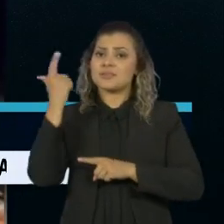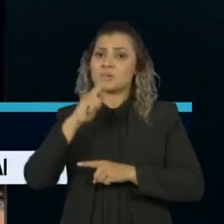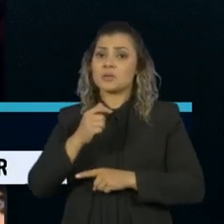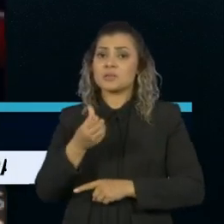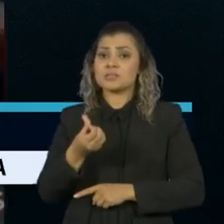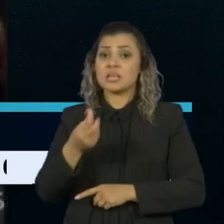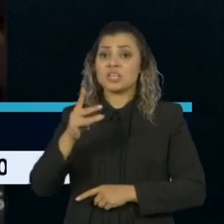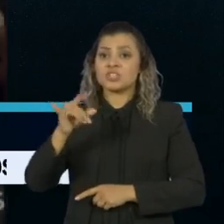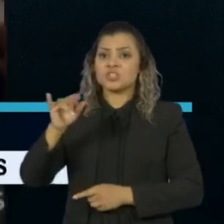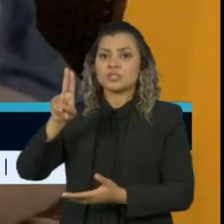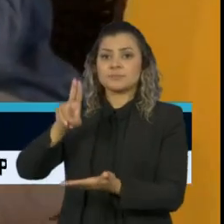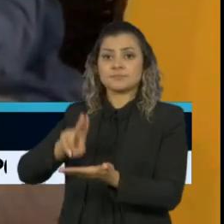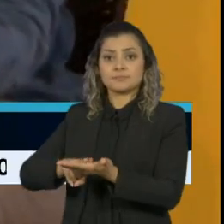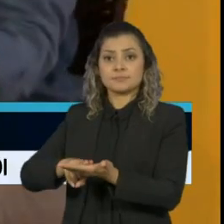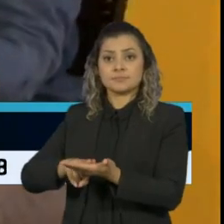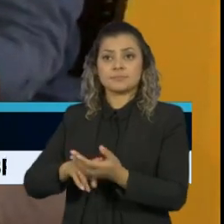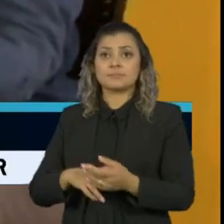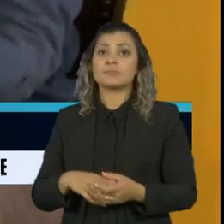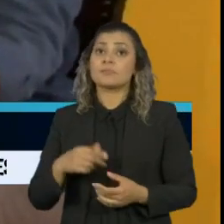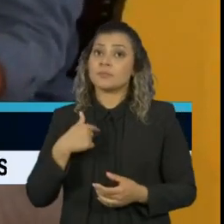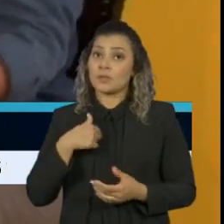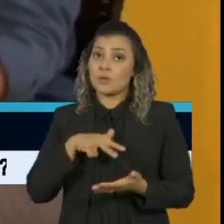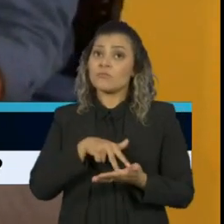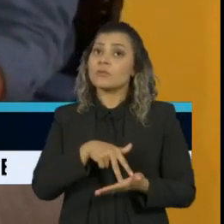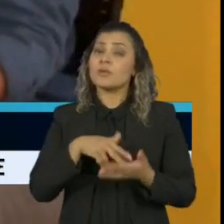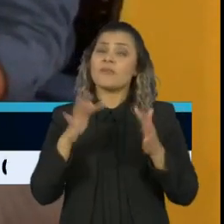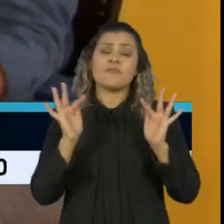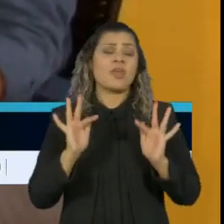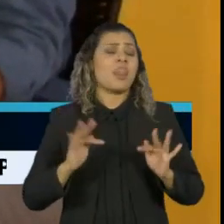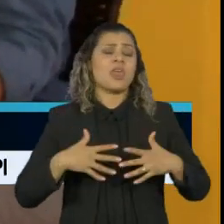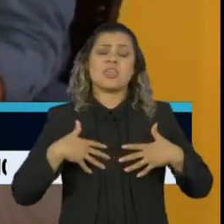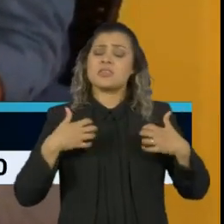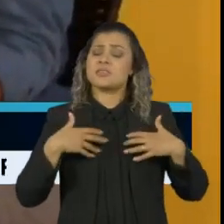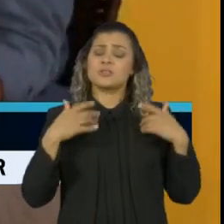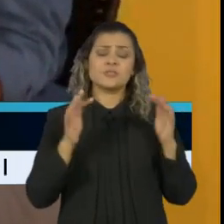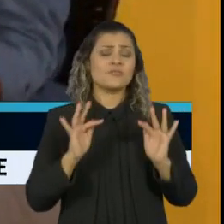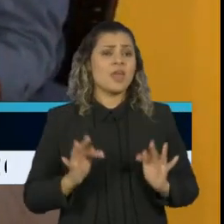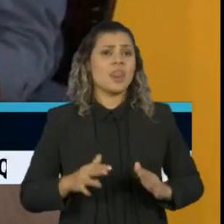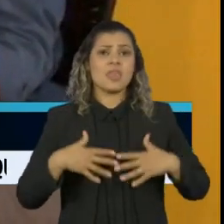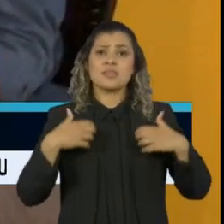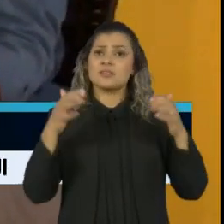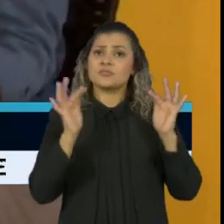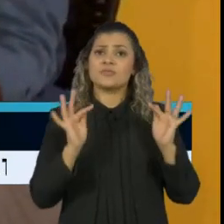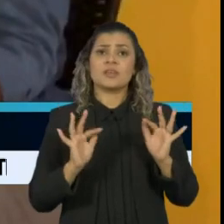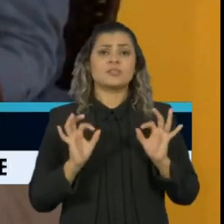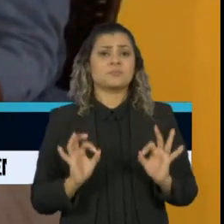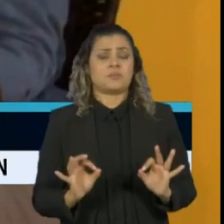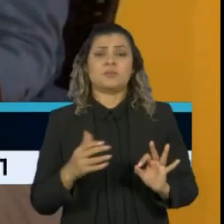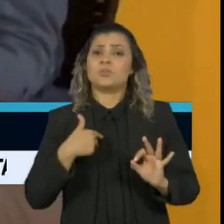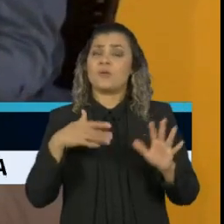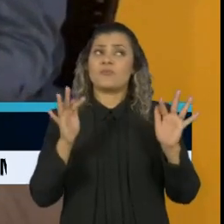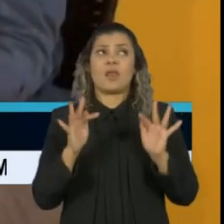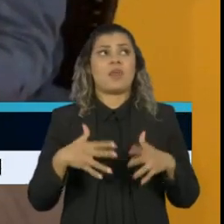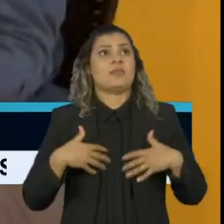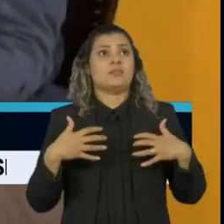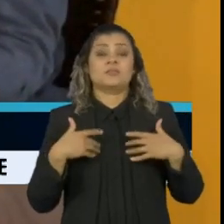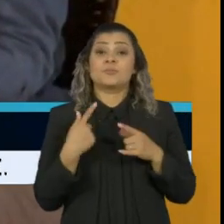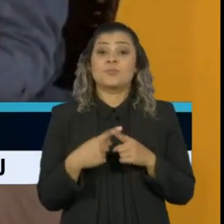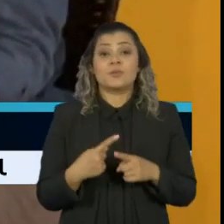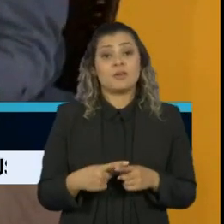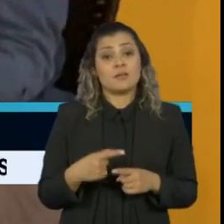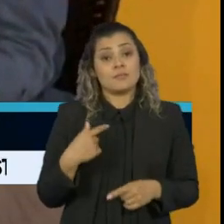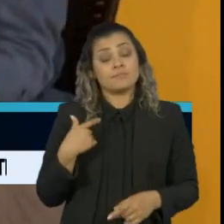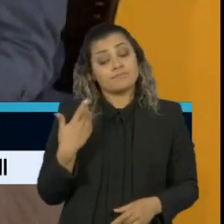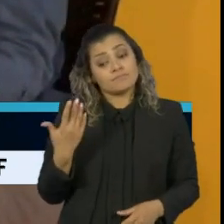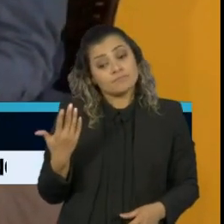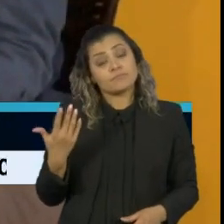dias de internação. Eu fiquei feliz demais, muito feliz mesmo, porque saber